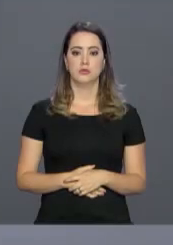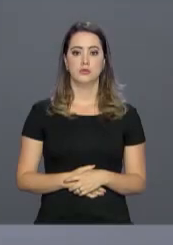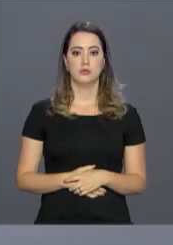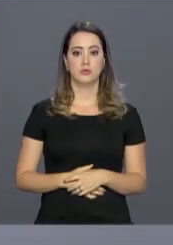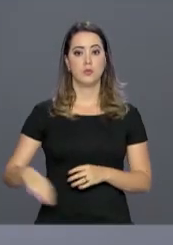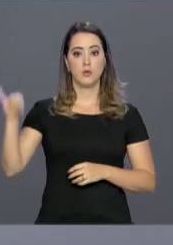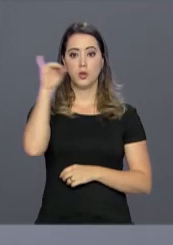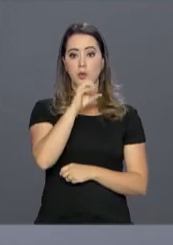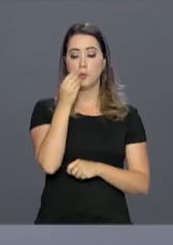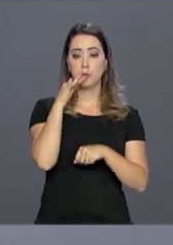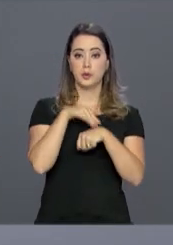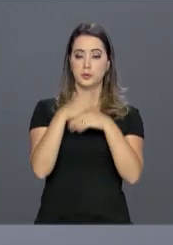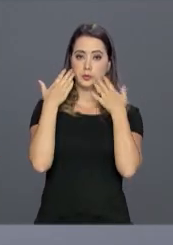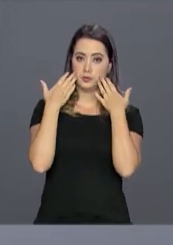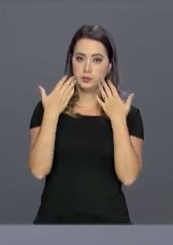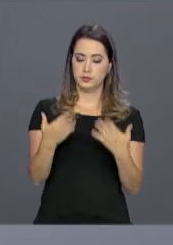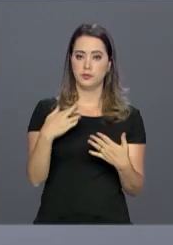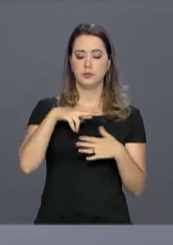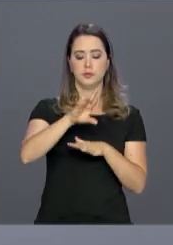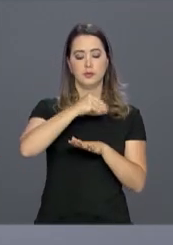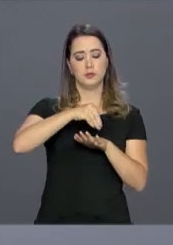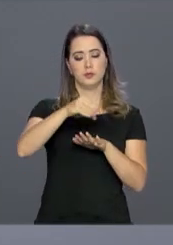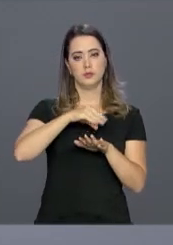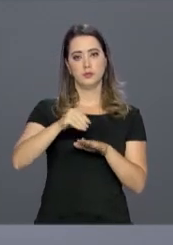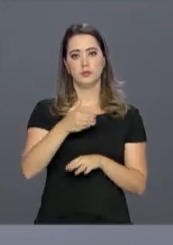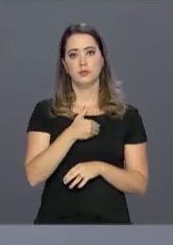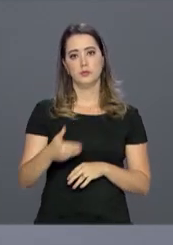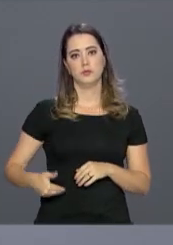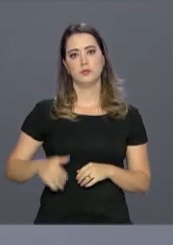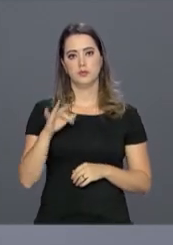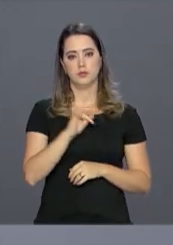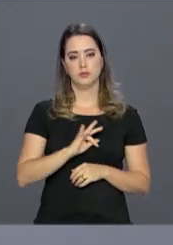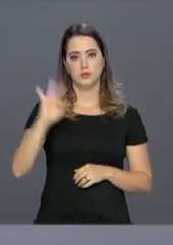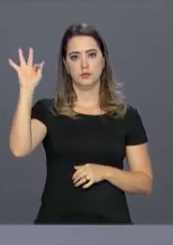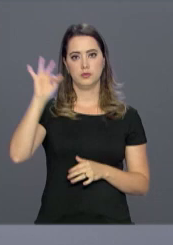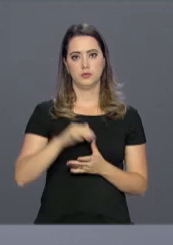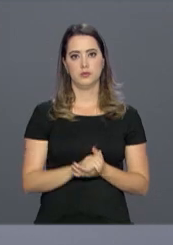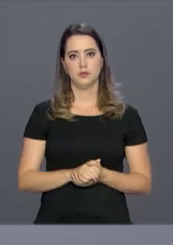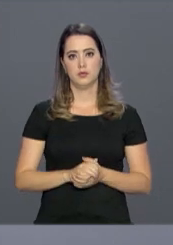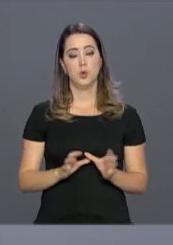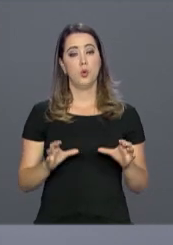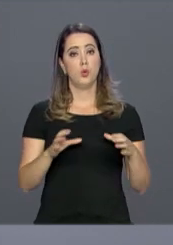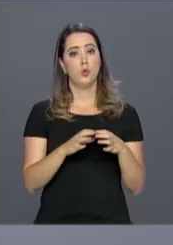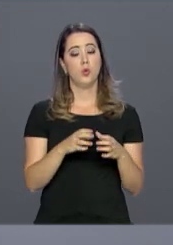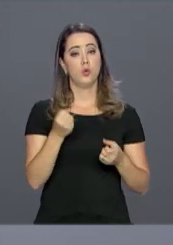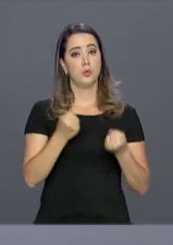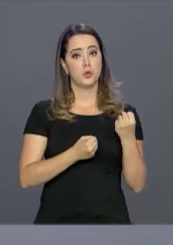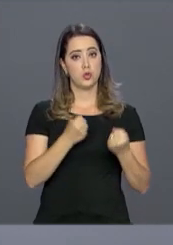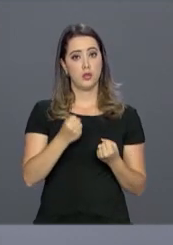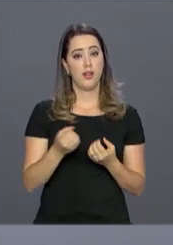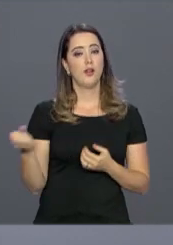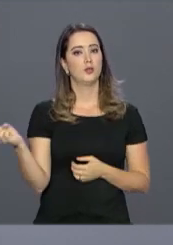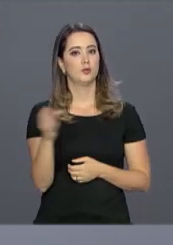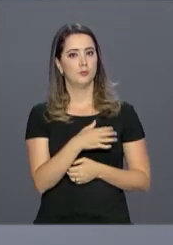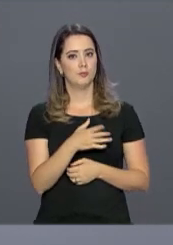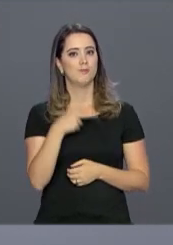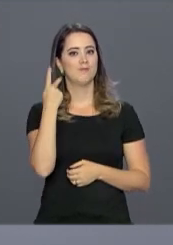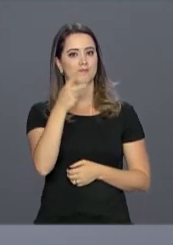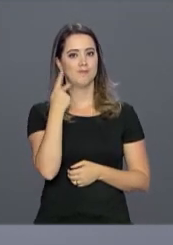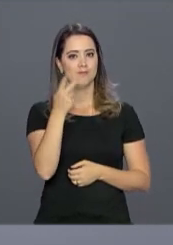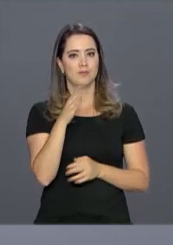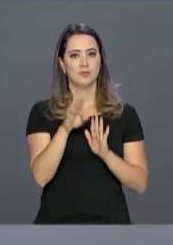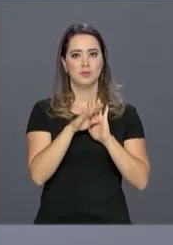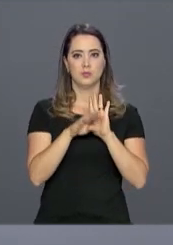Olá, boa noite. No ar o repórter NBR com as notícias do governo federal. O setor automotivo ganhou hoje uma nova